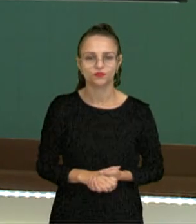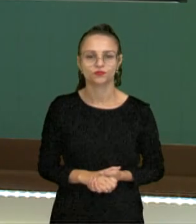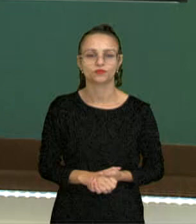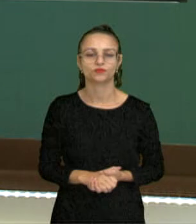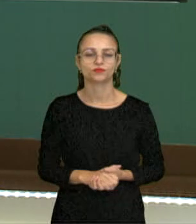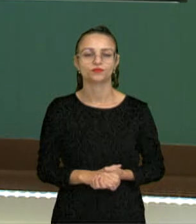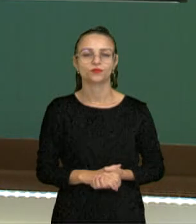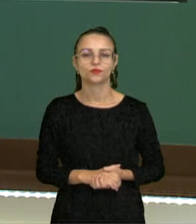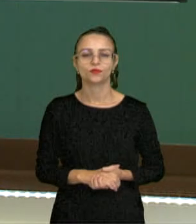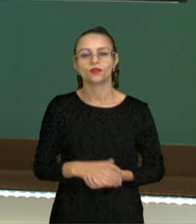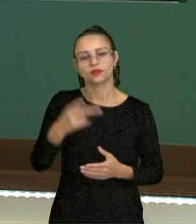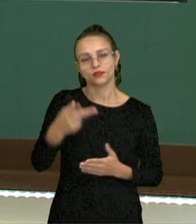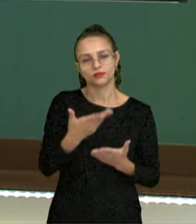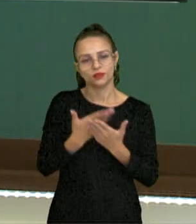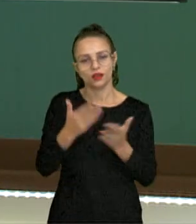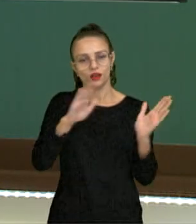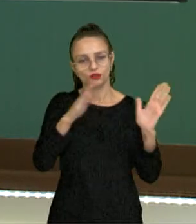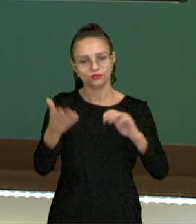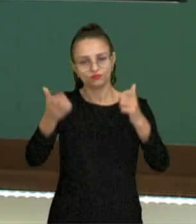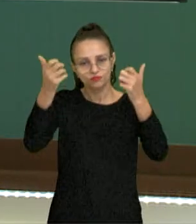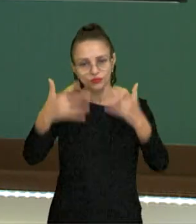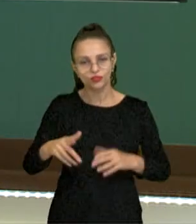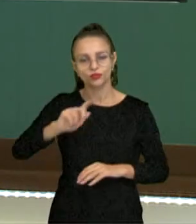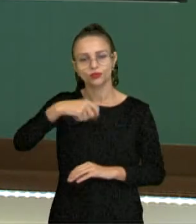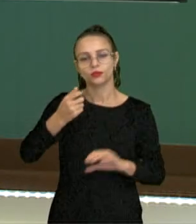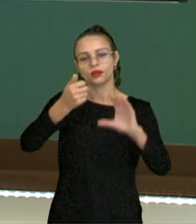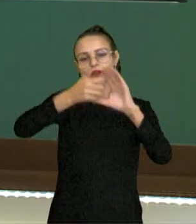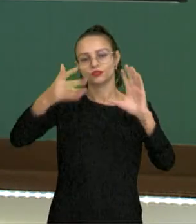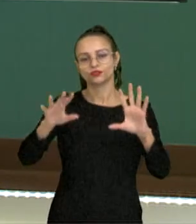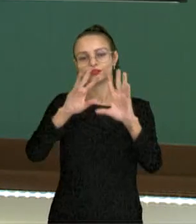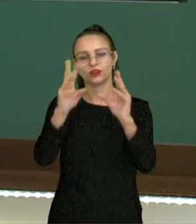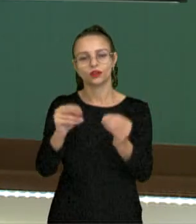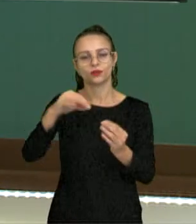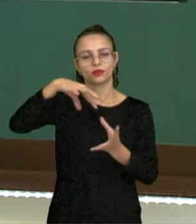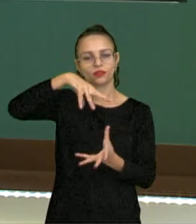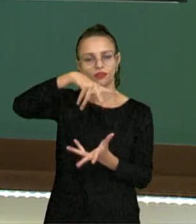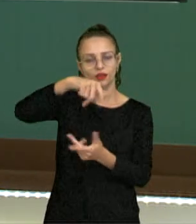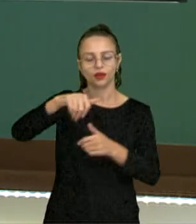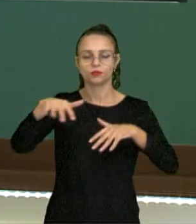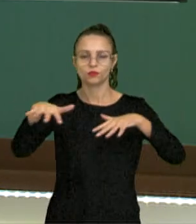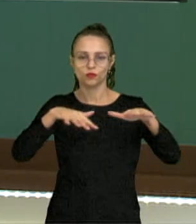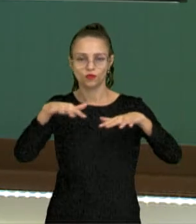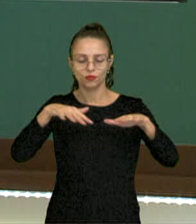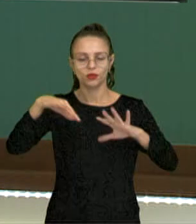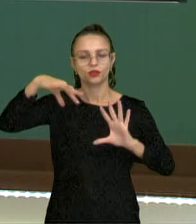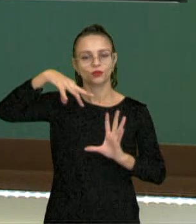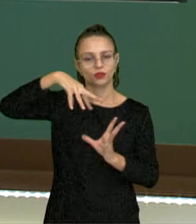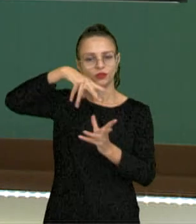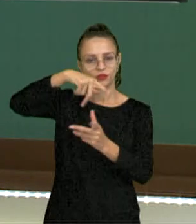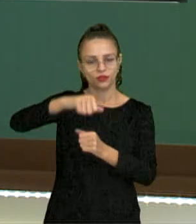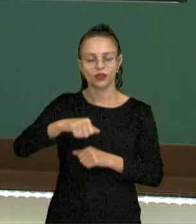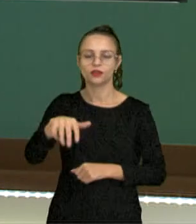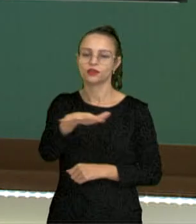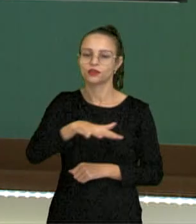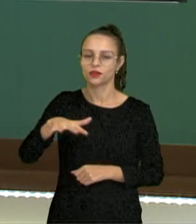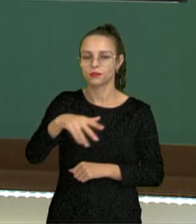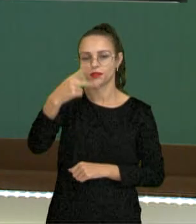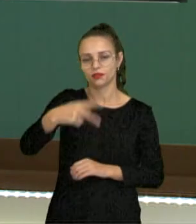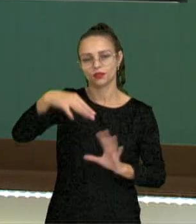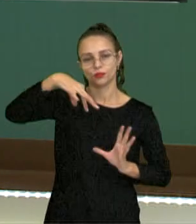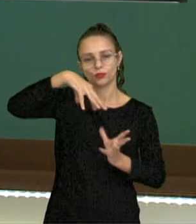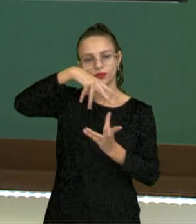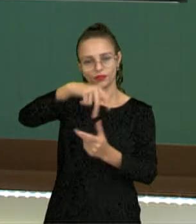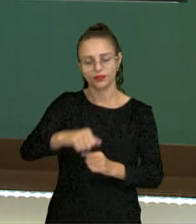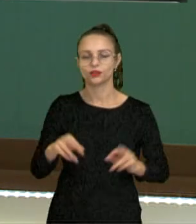de biosfera. Nesse vídeo nós falamos sobre características gerais da Terra, movimentos que a Terra realiza e ambientes do nosso planeta.